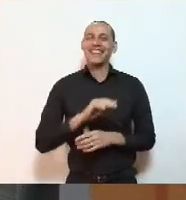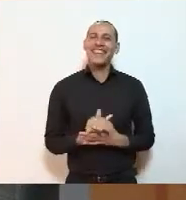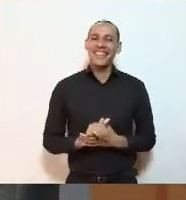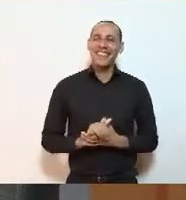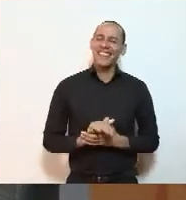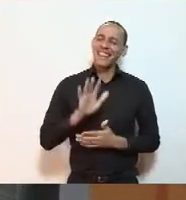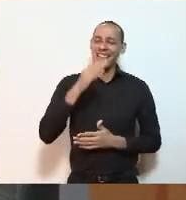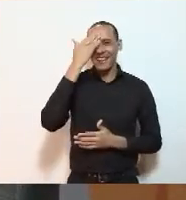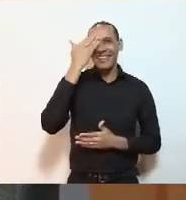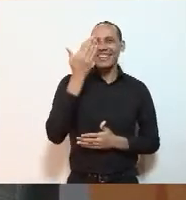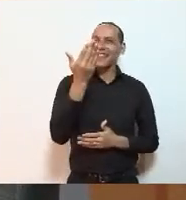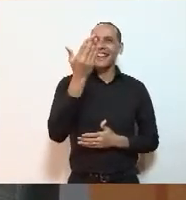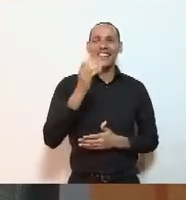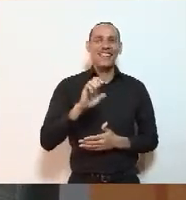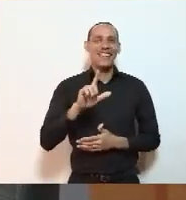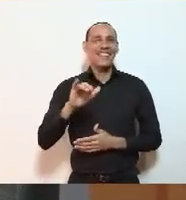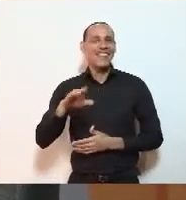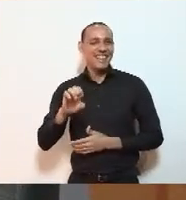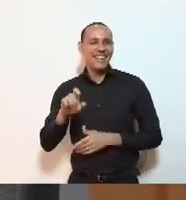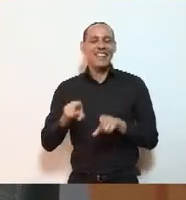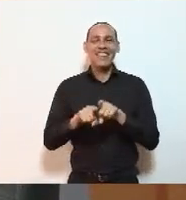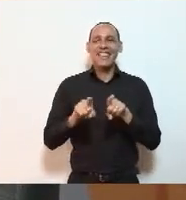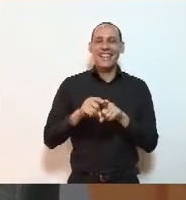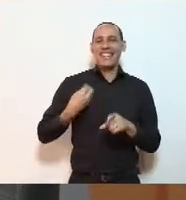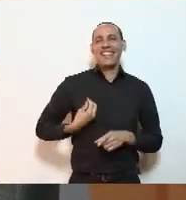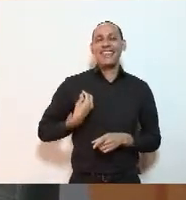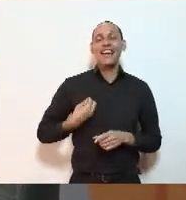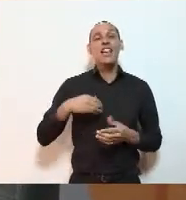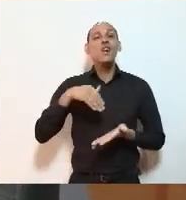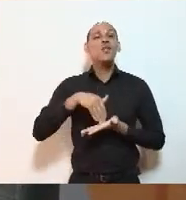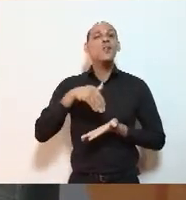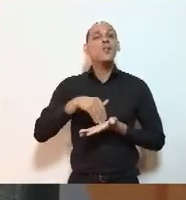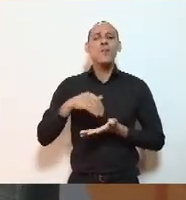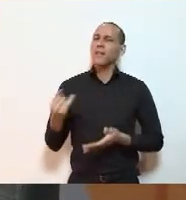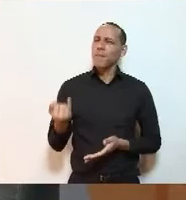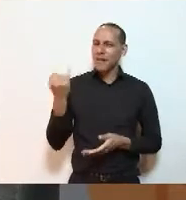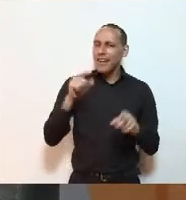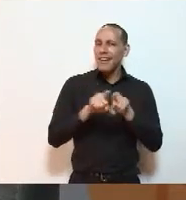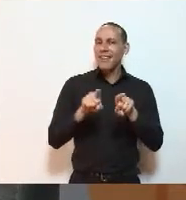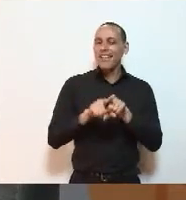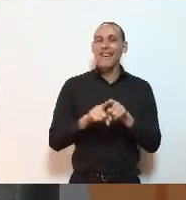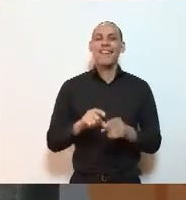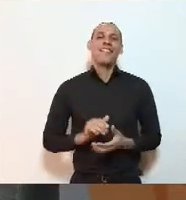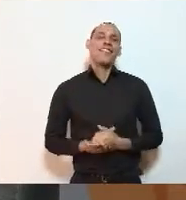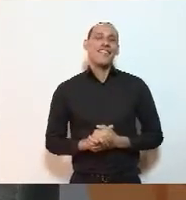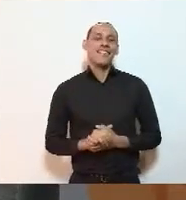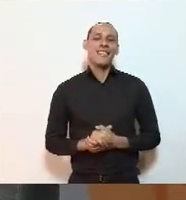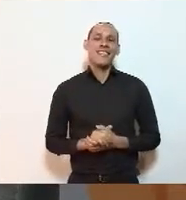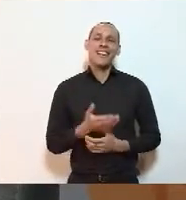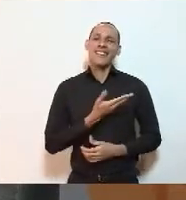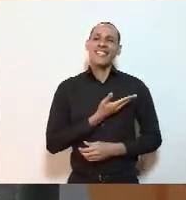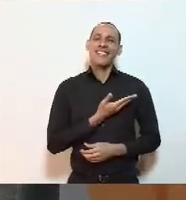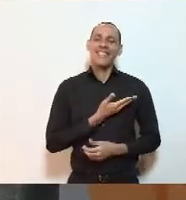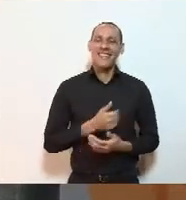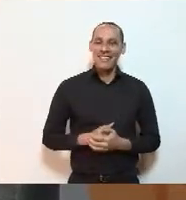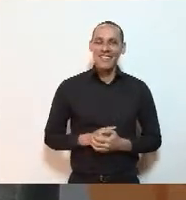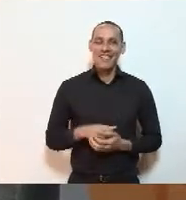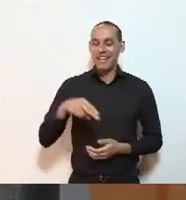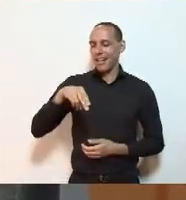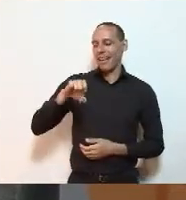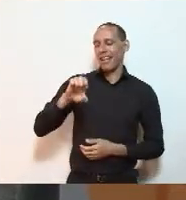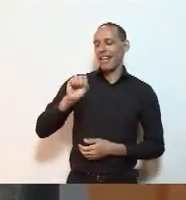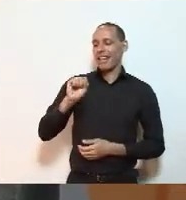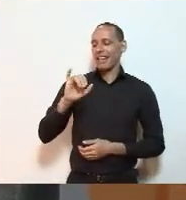também, Eliana, obrigada por estar conosco. E, por fim, não menos importante, o querido amigo Nézio